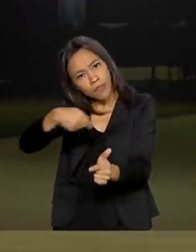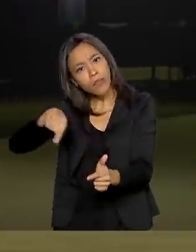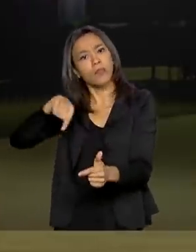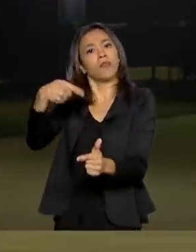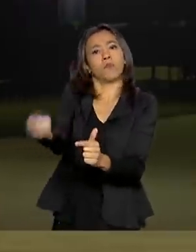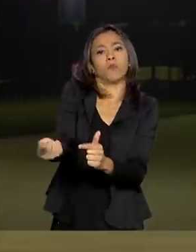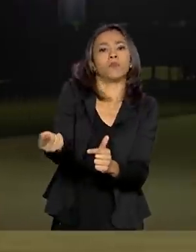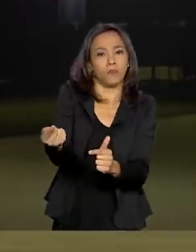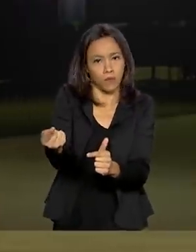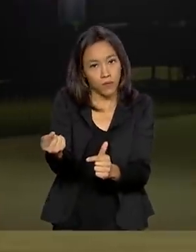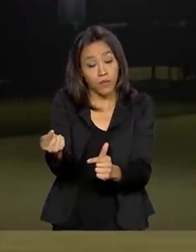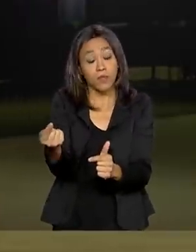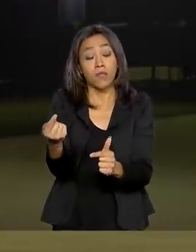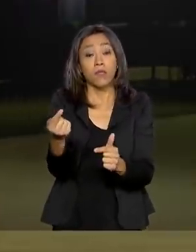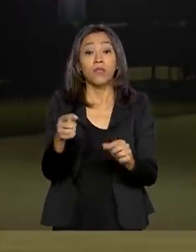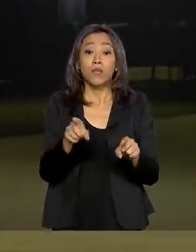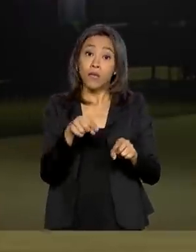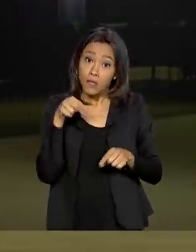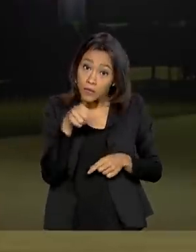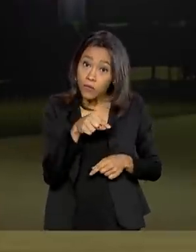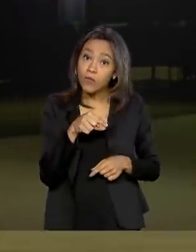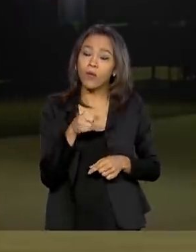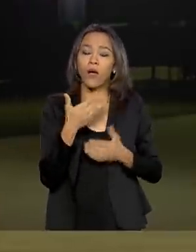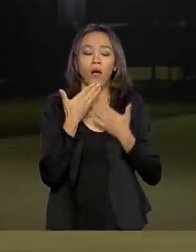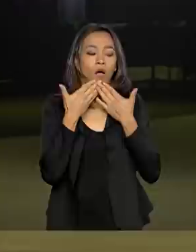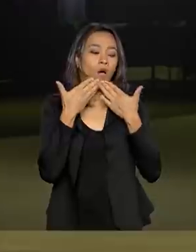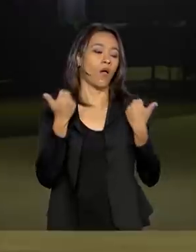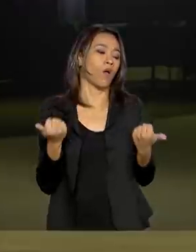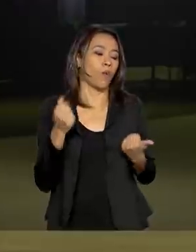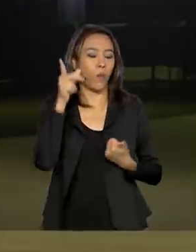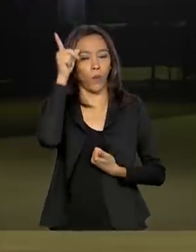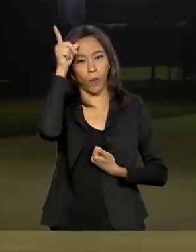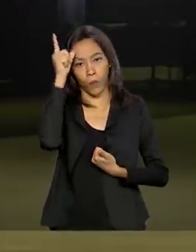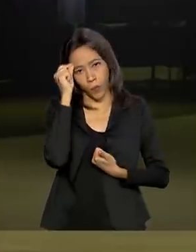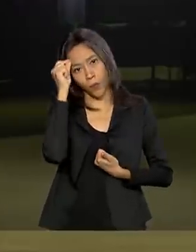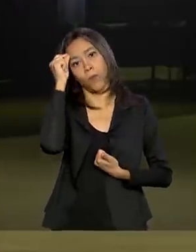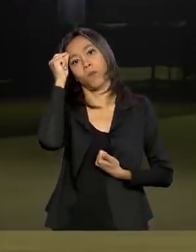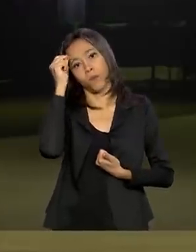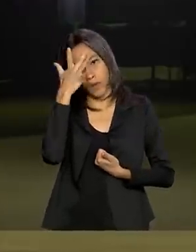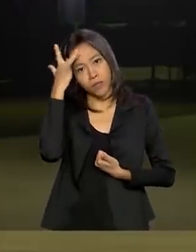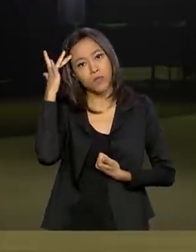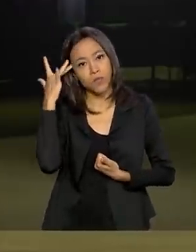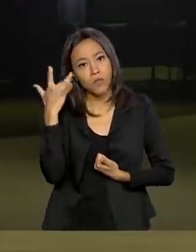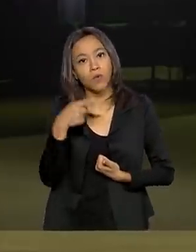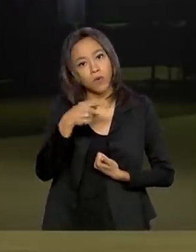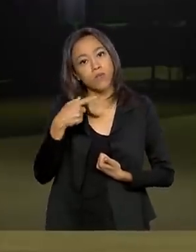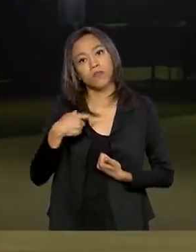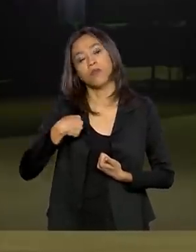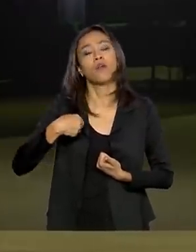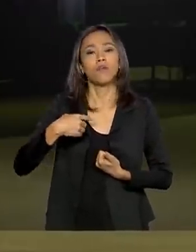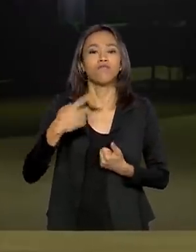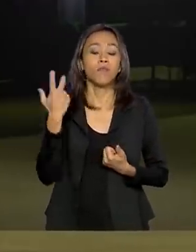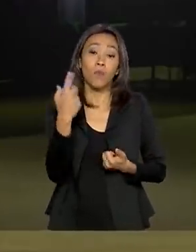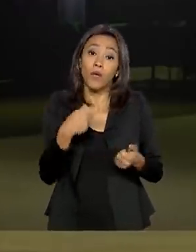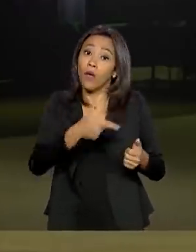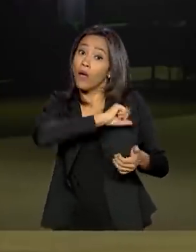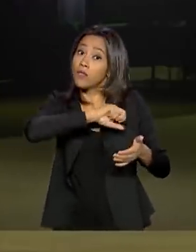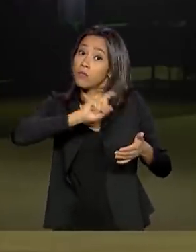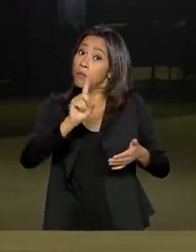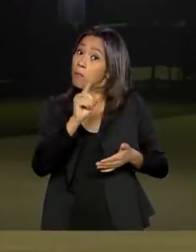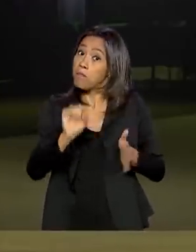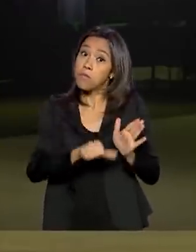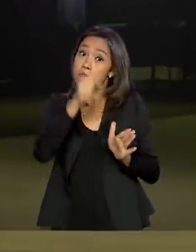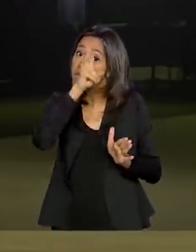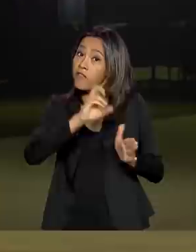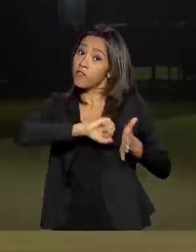maneira, aí isso melhora, né, para as pessoas que foram bloqueadas da primeira vez, porque eu estou dizendo, tem que